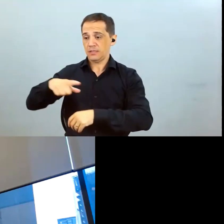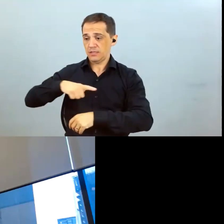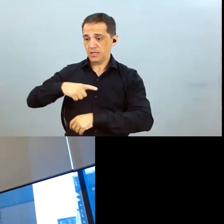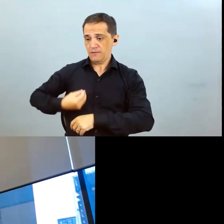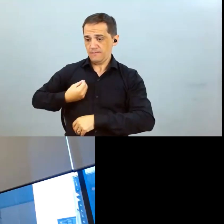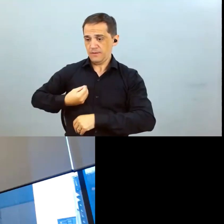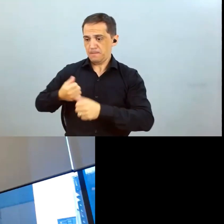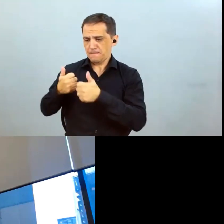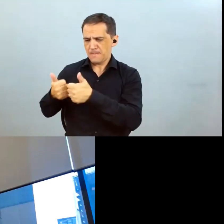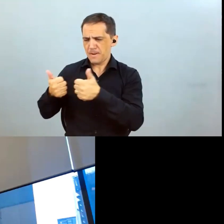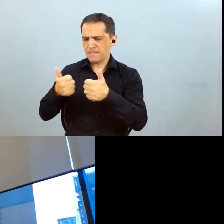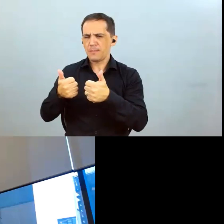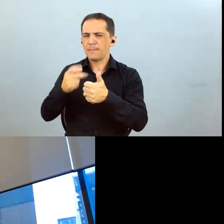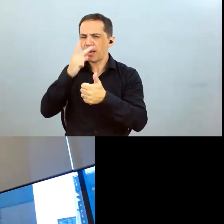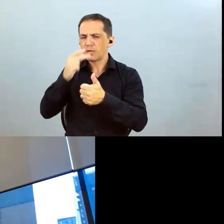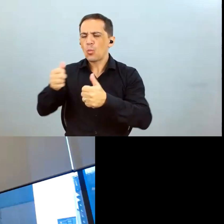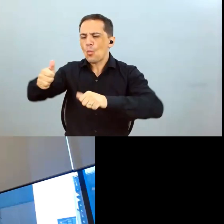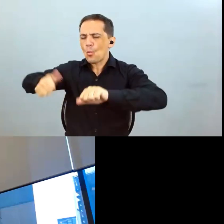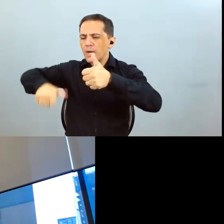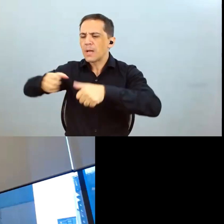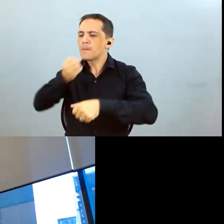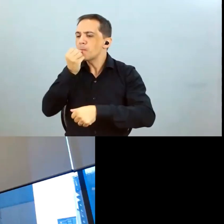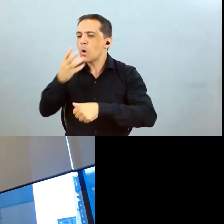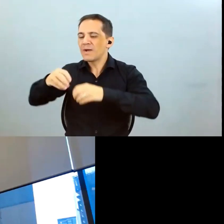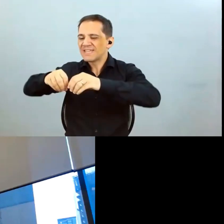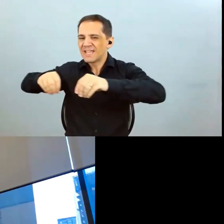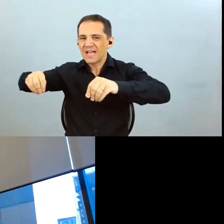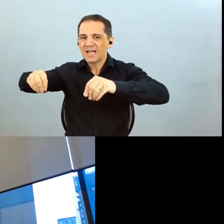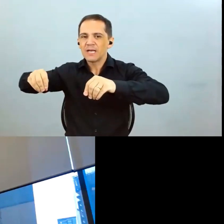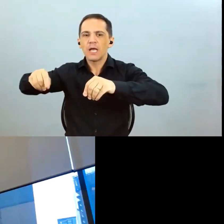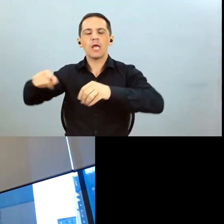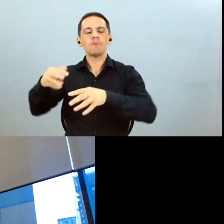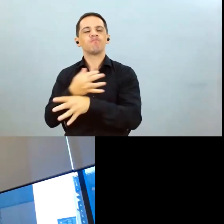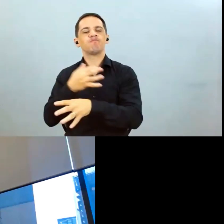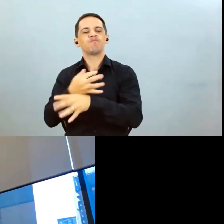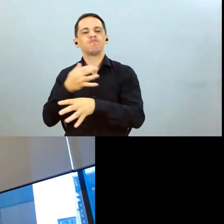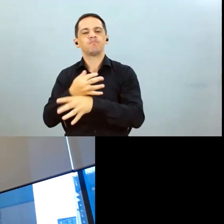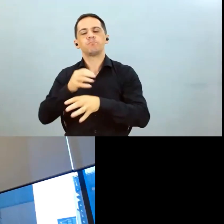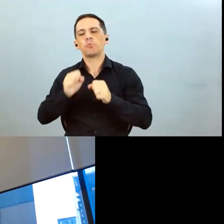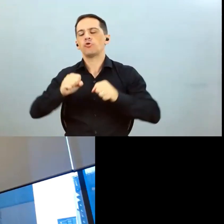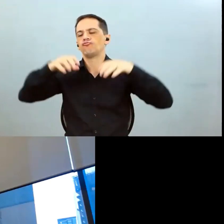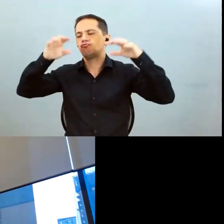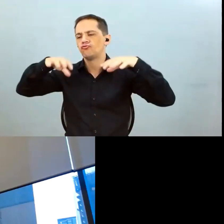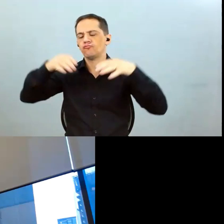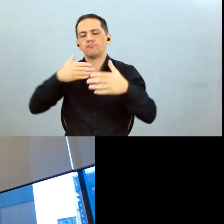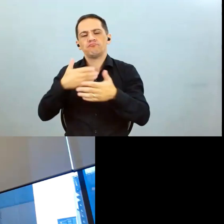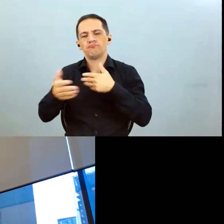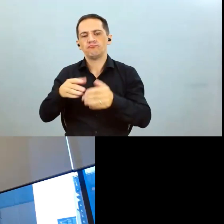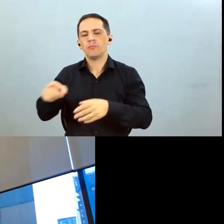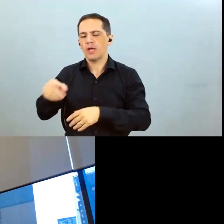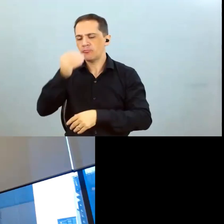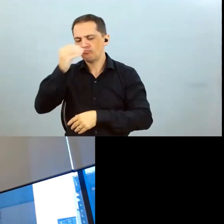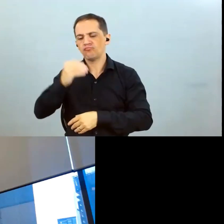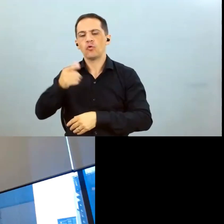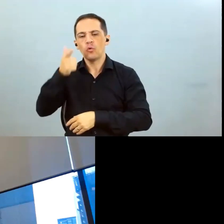né por isso que a nossa expectativa é mesmo em anos de EUNIN ela chegou um pouquinho menos a gente conseguiu ter alta produtividade na